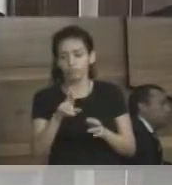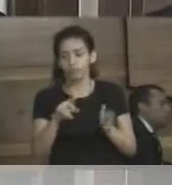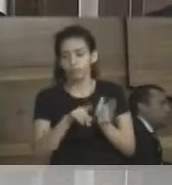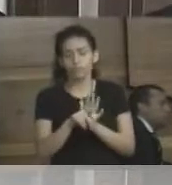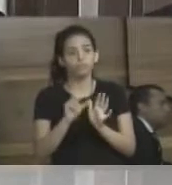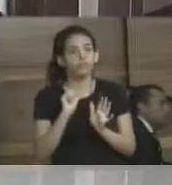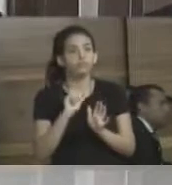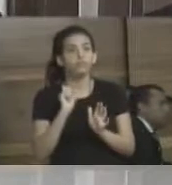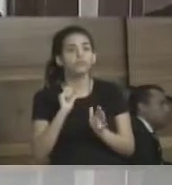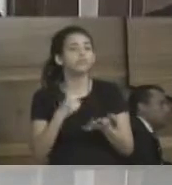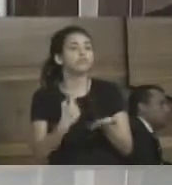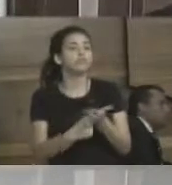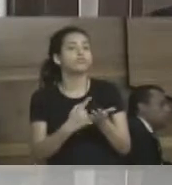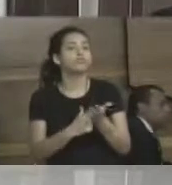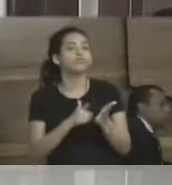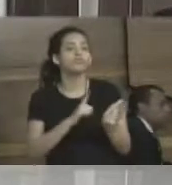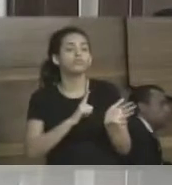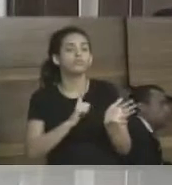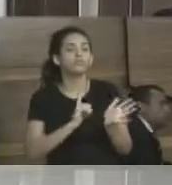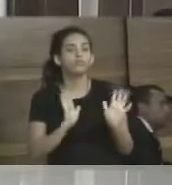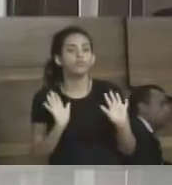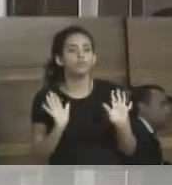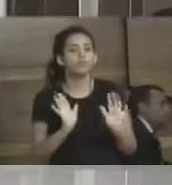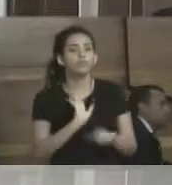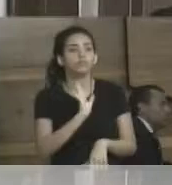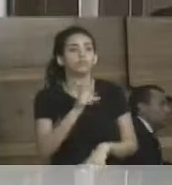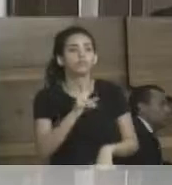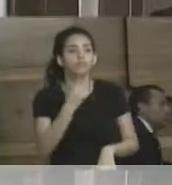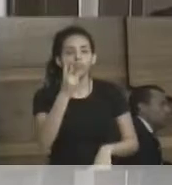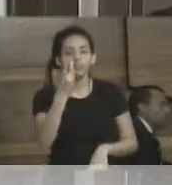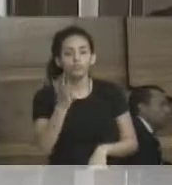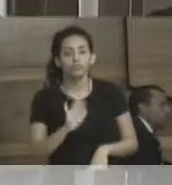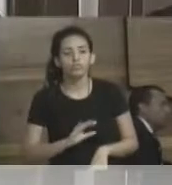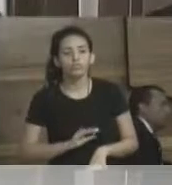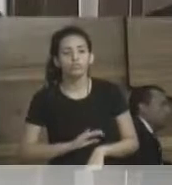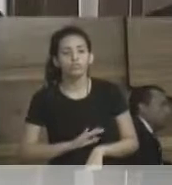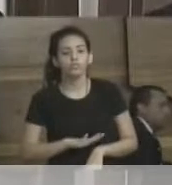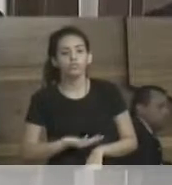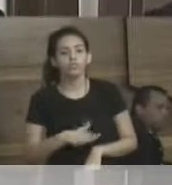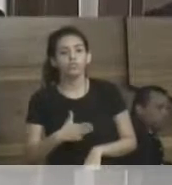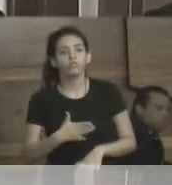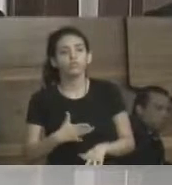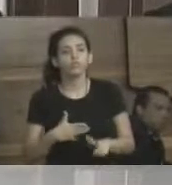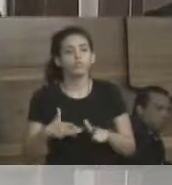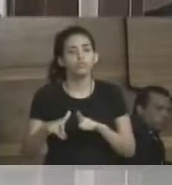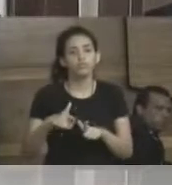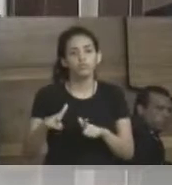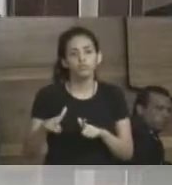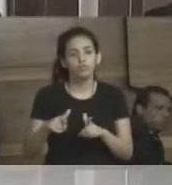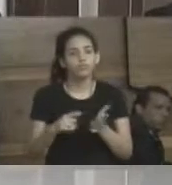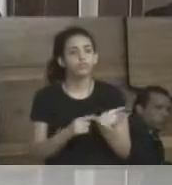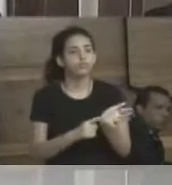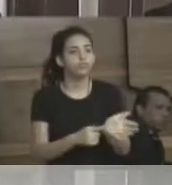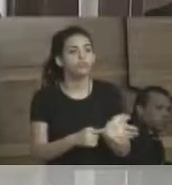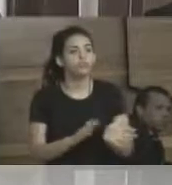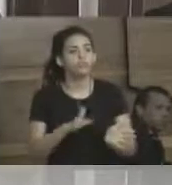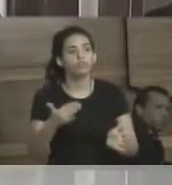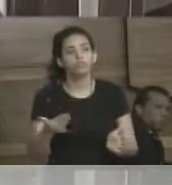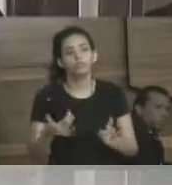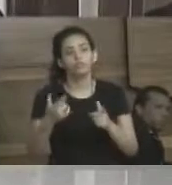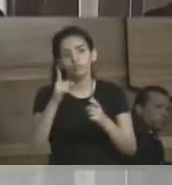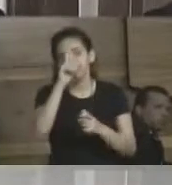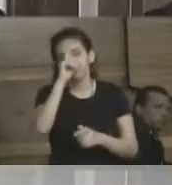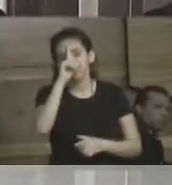Do que se trata o contrato? Este contrato já está valendo? Quais serviços ele abrange? Quais unidades de saúde serão